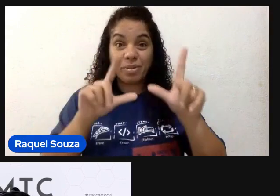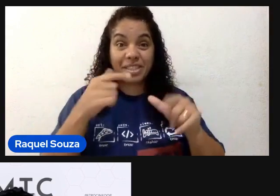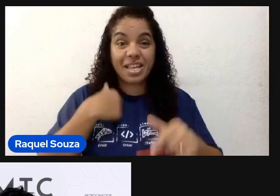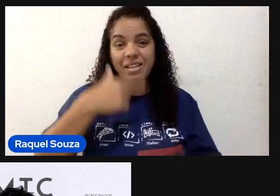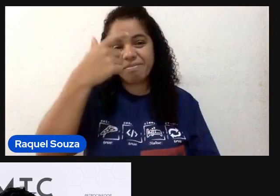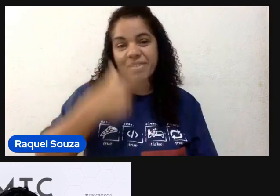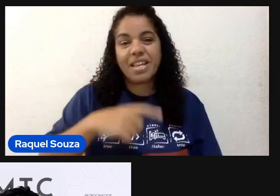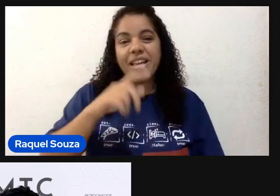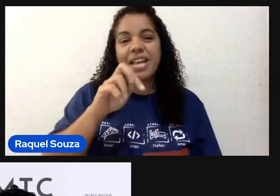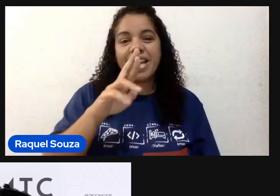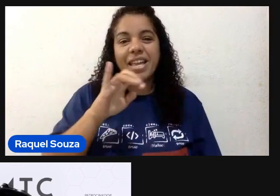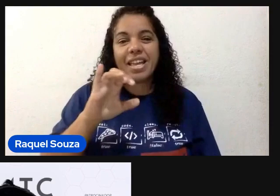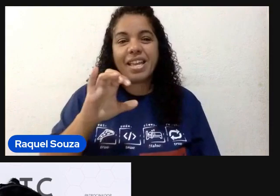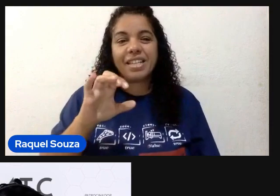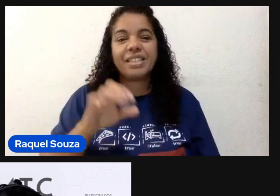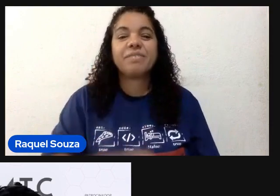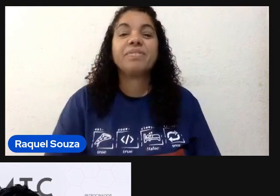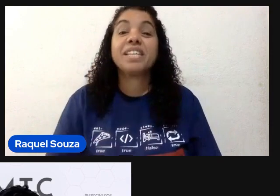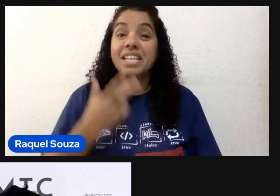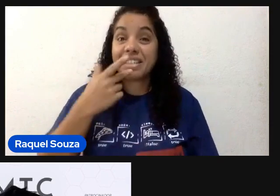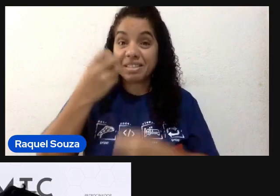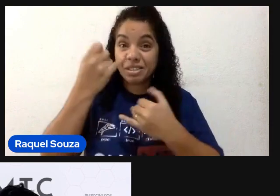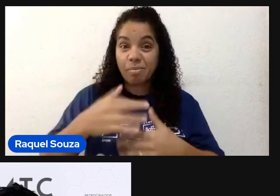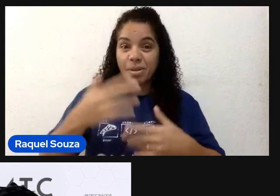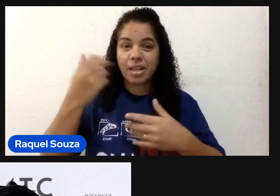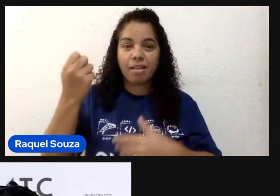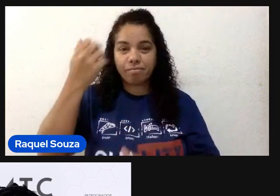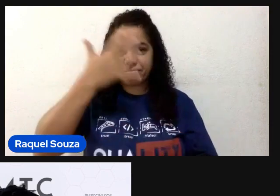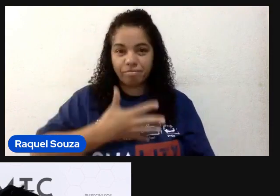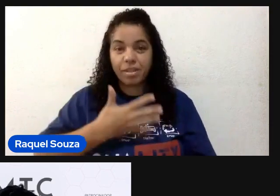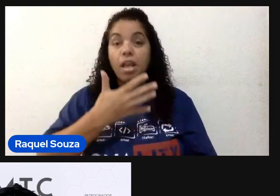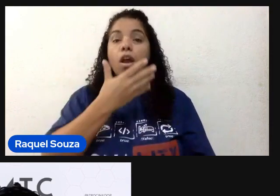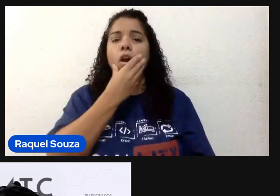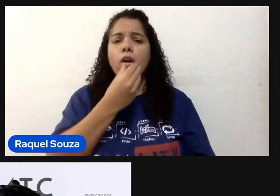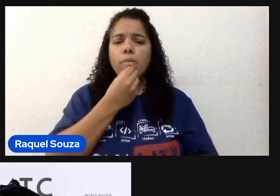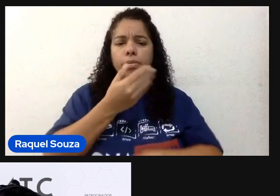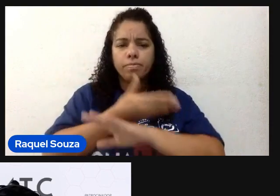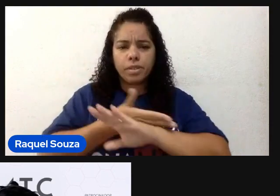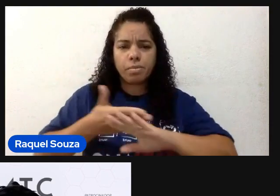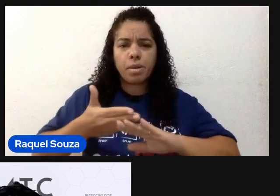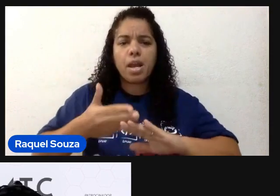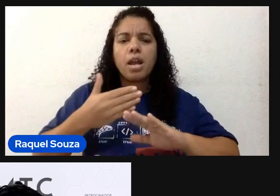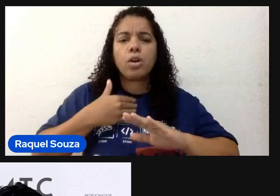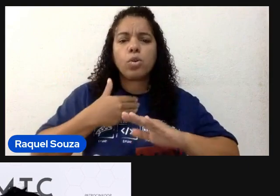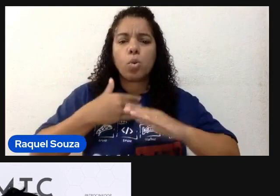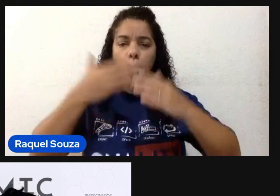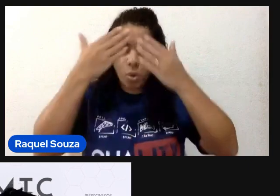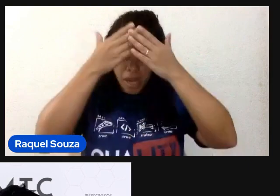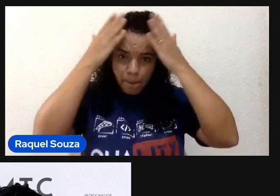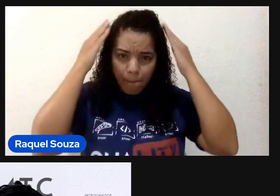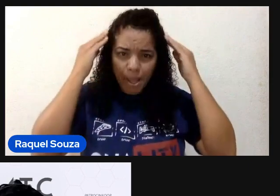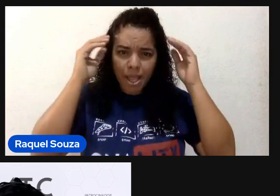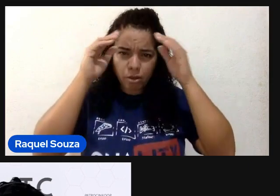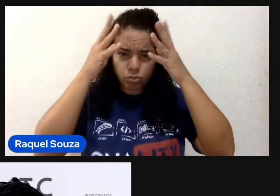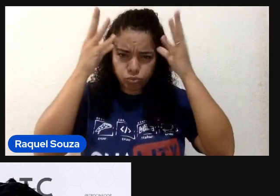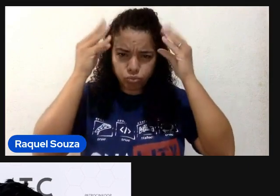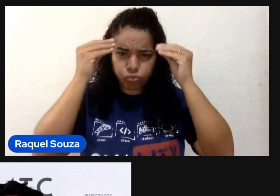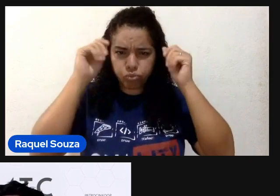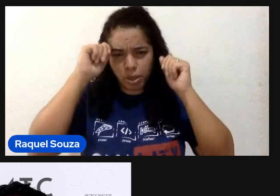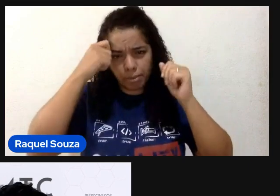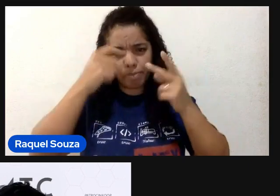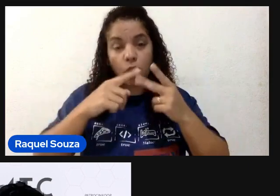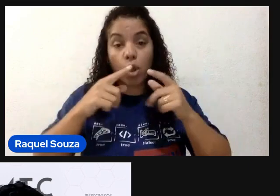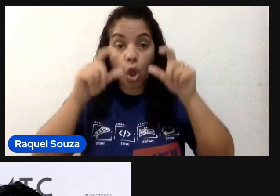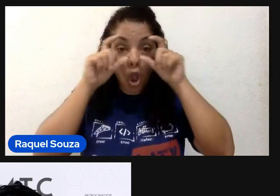o Eric, falando sobre autodescrição, eu sou um homem branco, de cabelos bem escuros, uso óculos